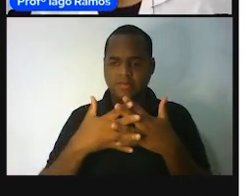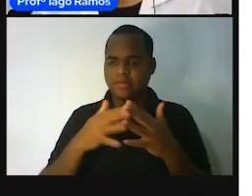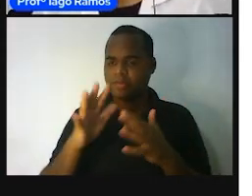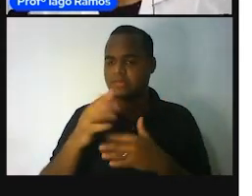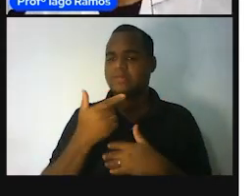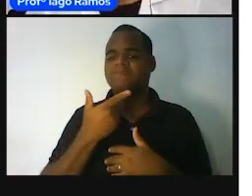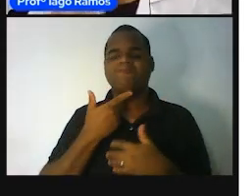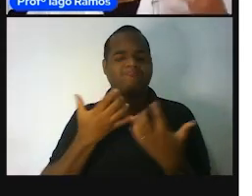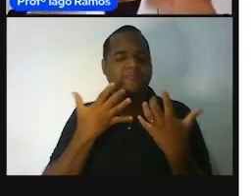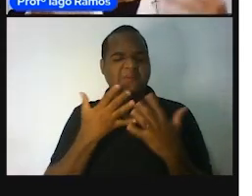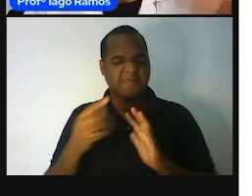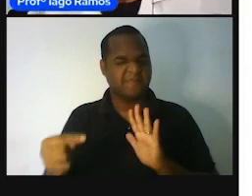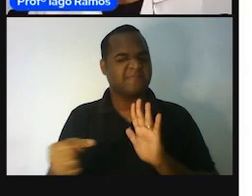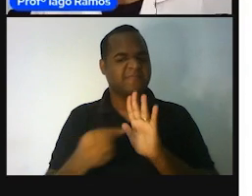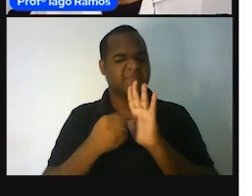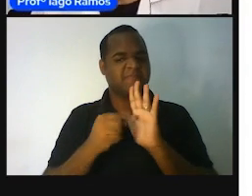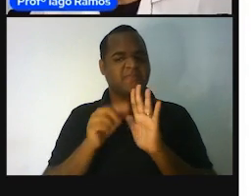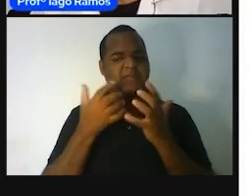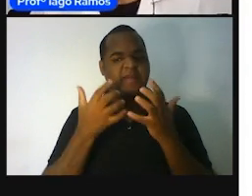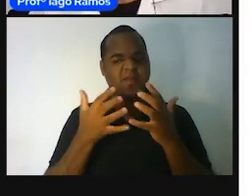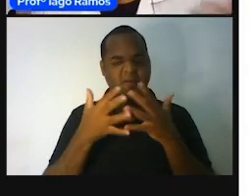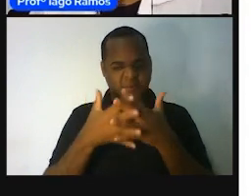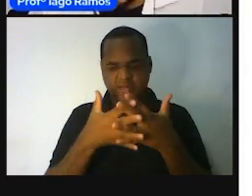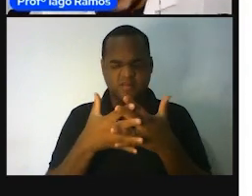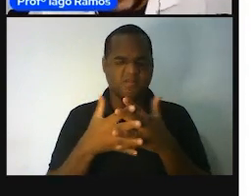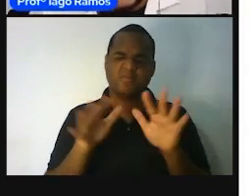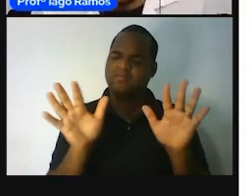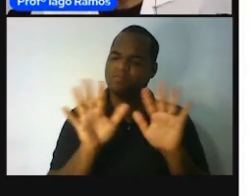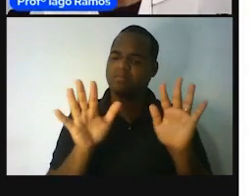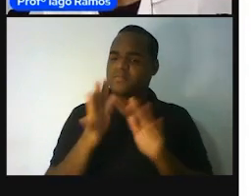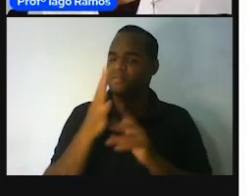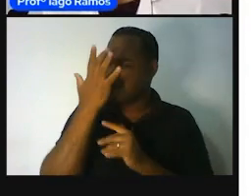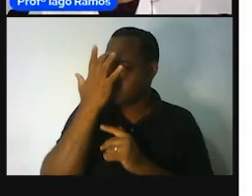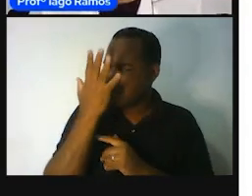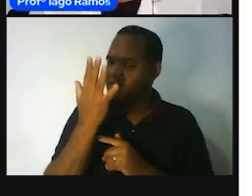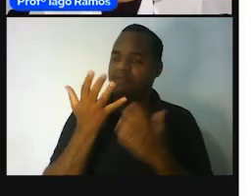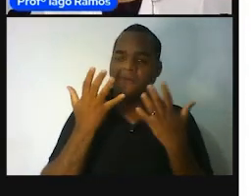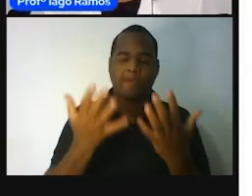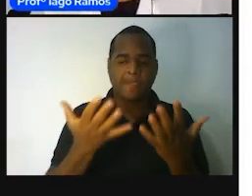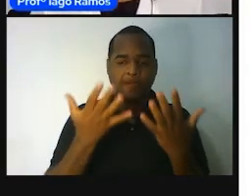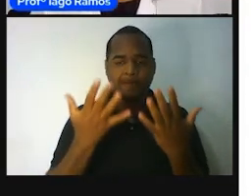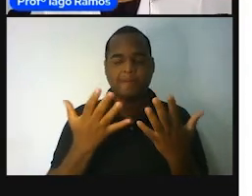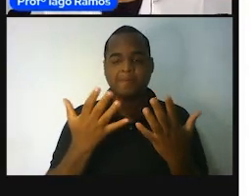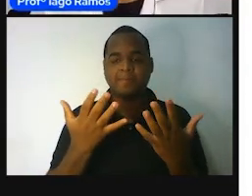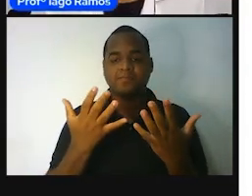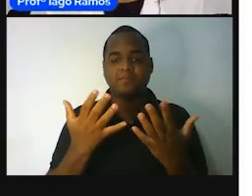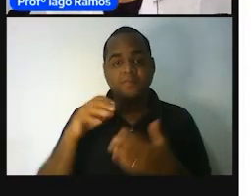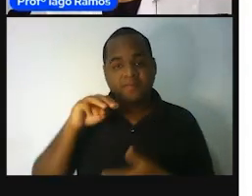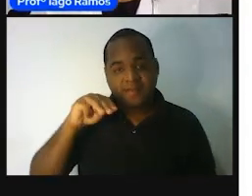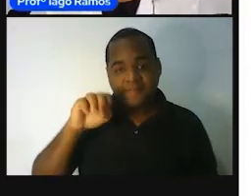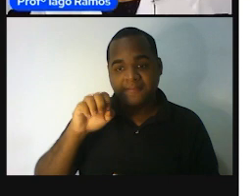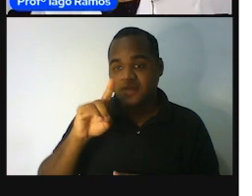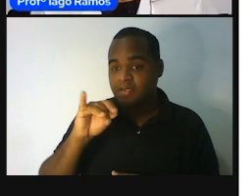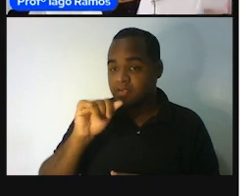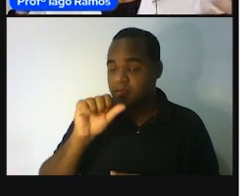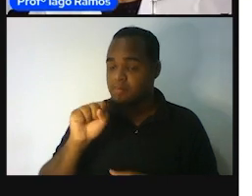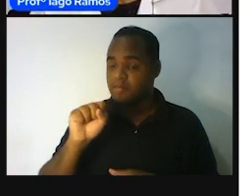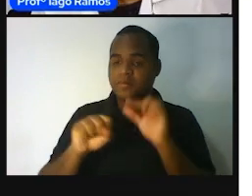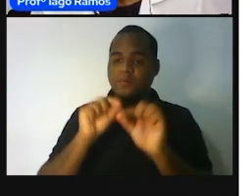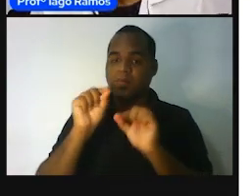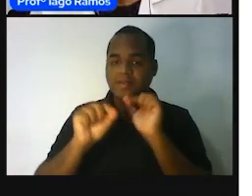é o contrário disso, é fácil, Se sistemas de medidas usadas, elas são